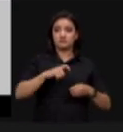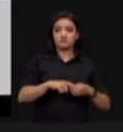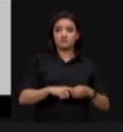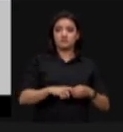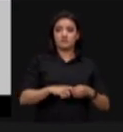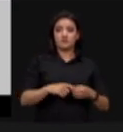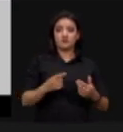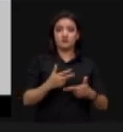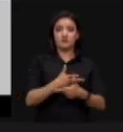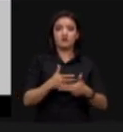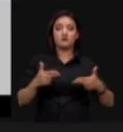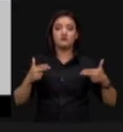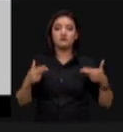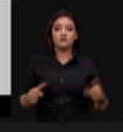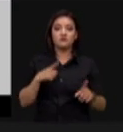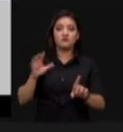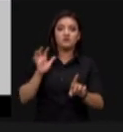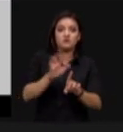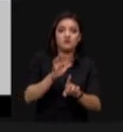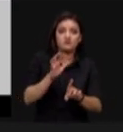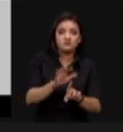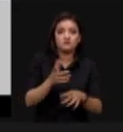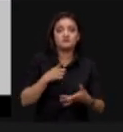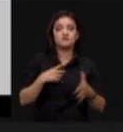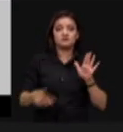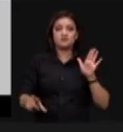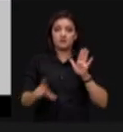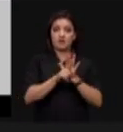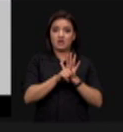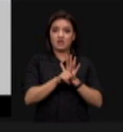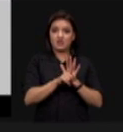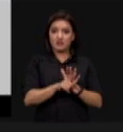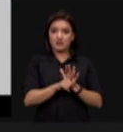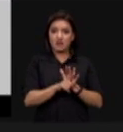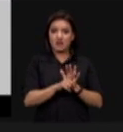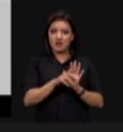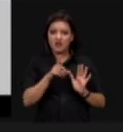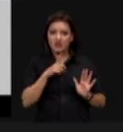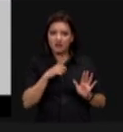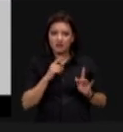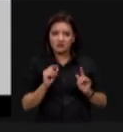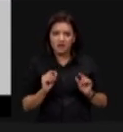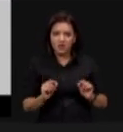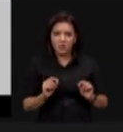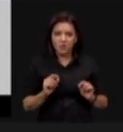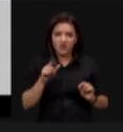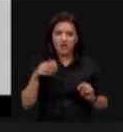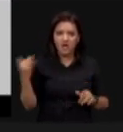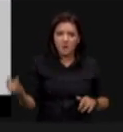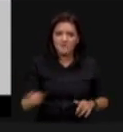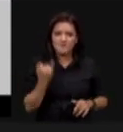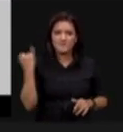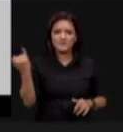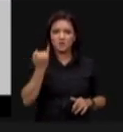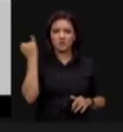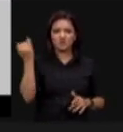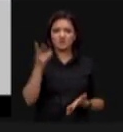afeta que se impacta e a lei 9985 a lei do SNUC nesse aspecto é fundamental